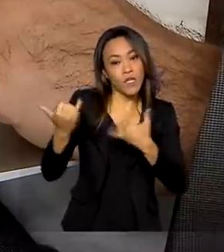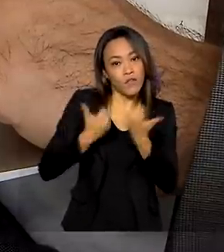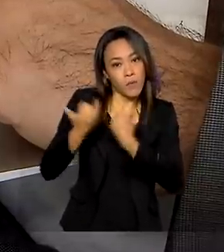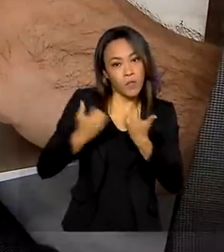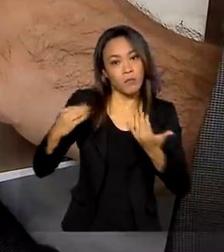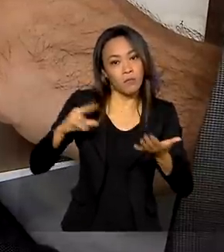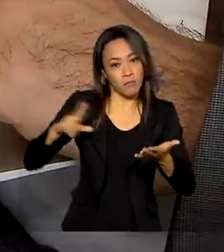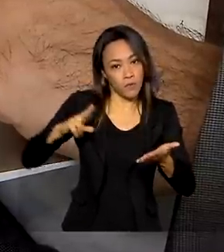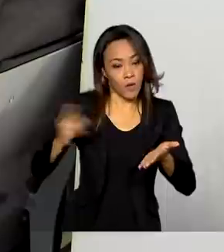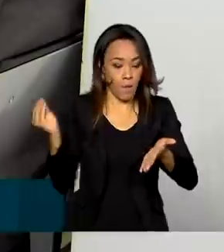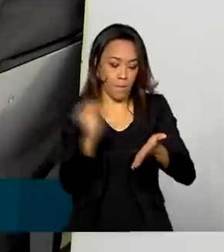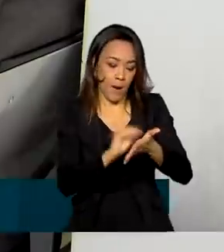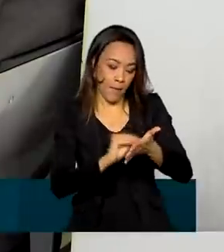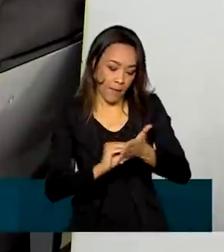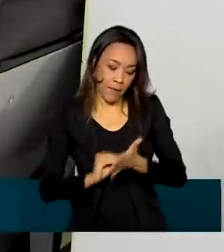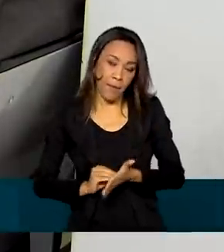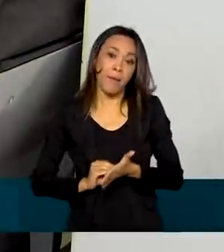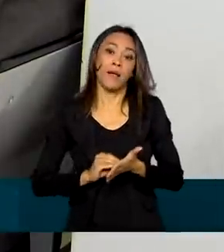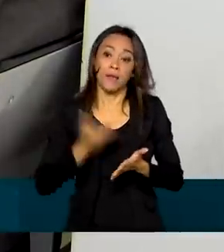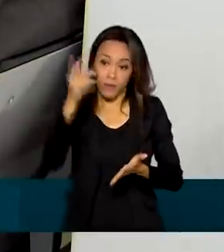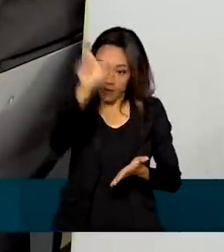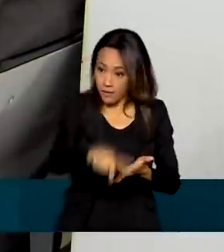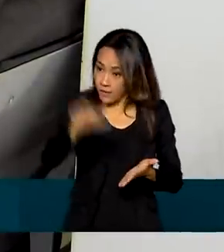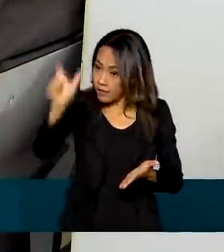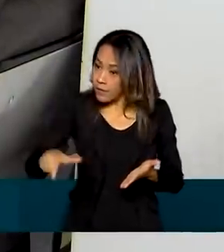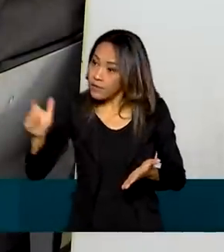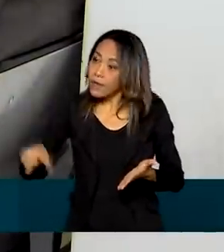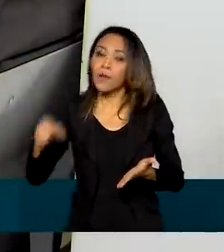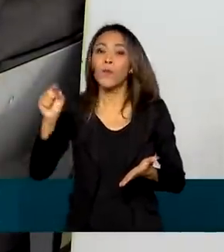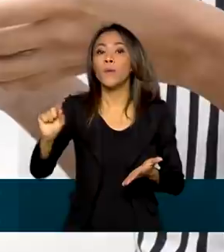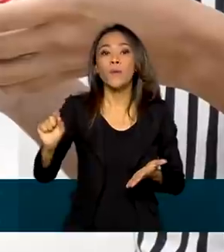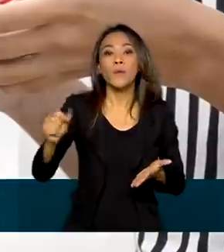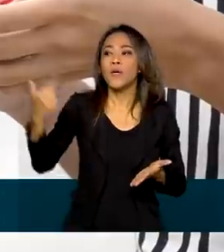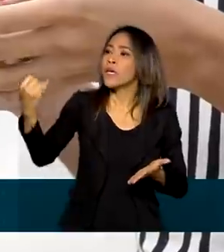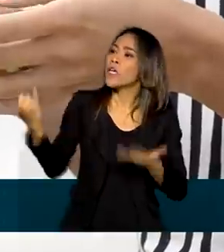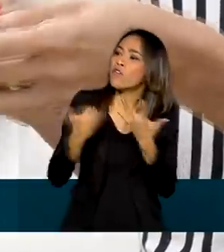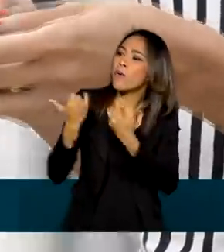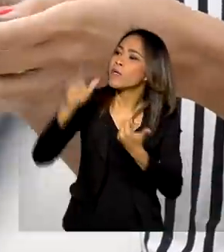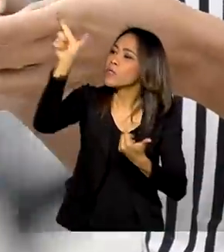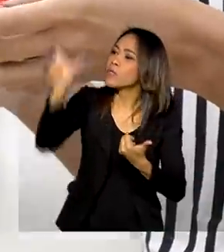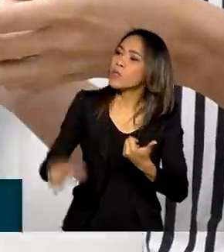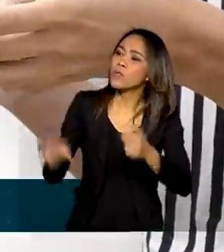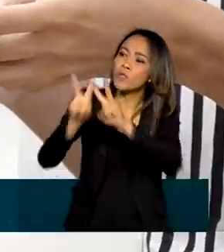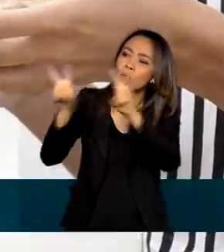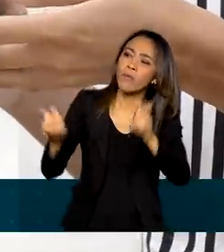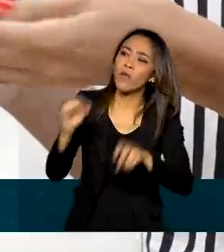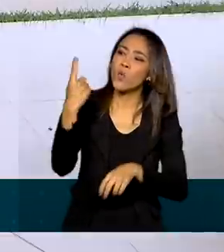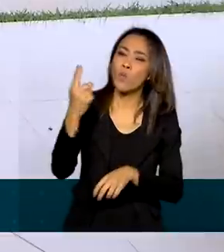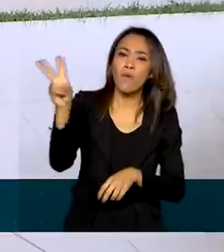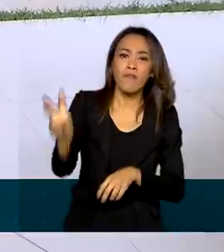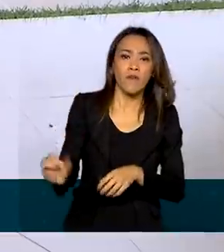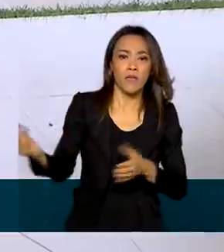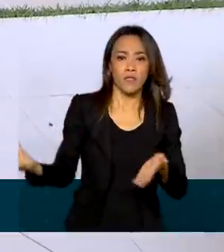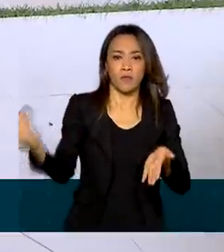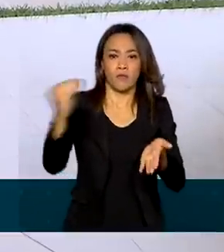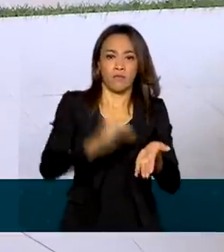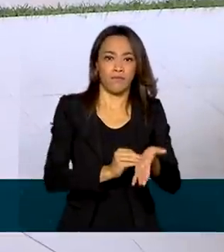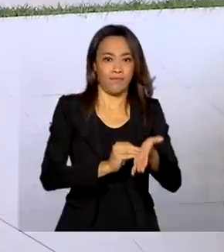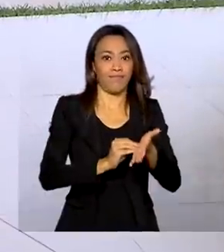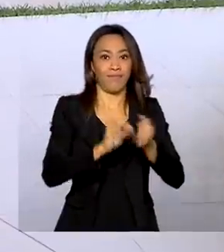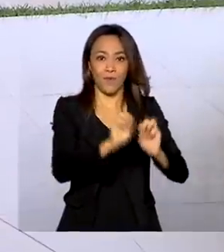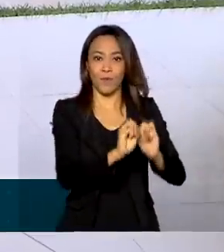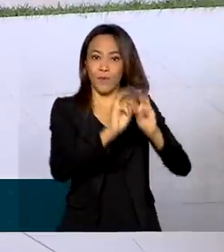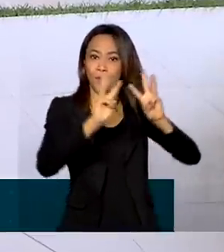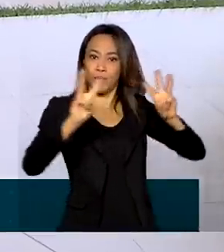quer partir do princípio de que o cidadão preste informações a seu respeito apenas uma vez nas plataformas públicas,